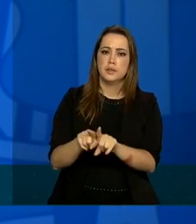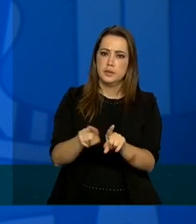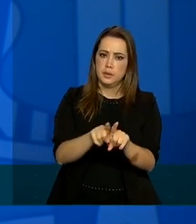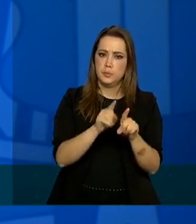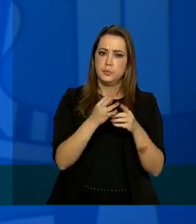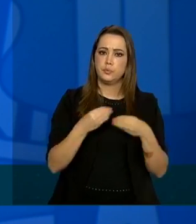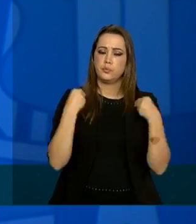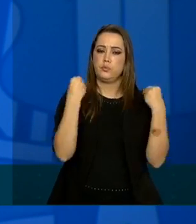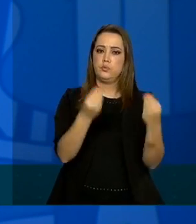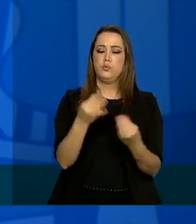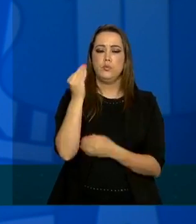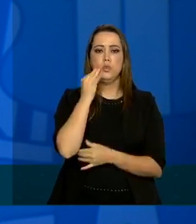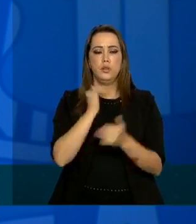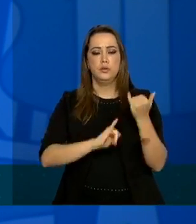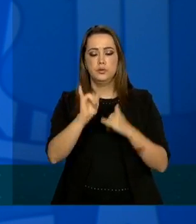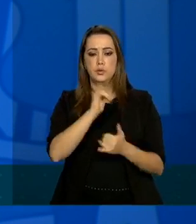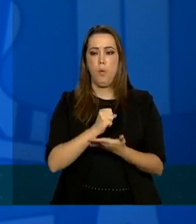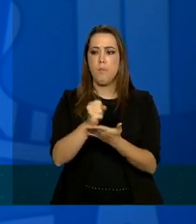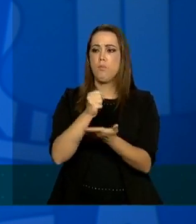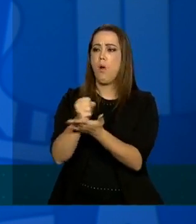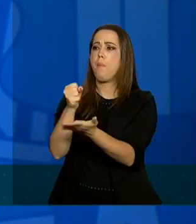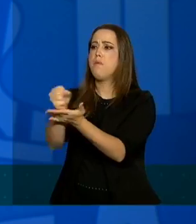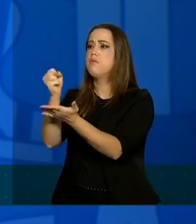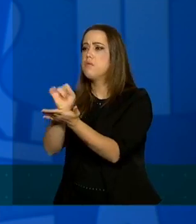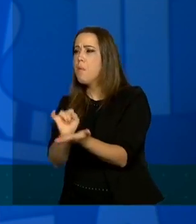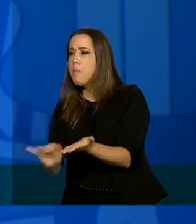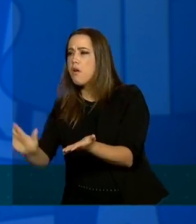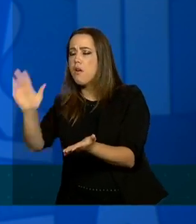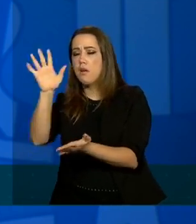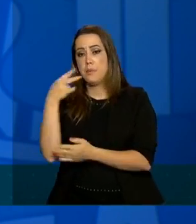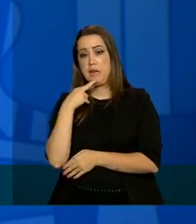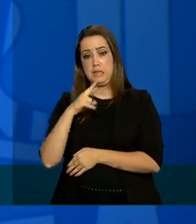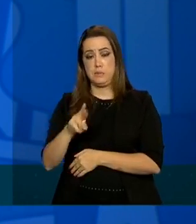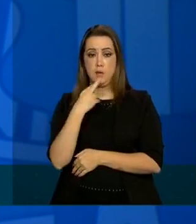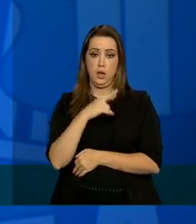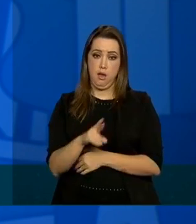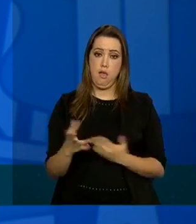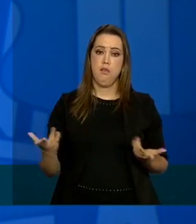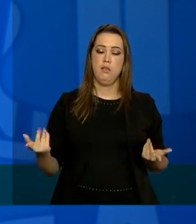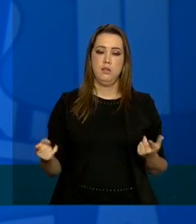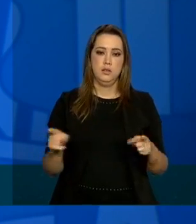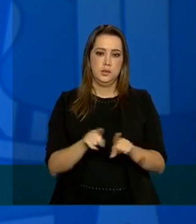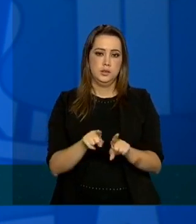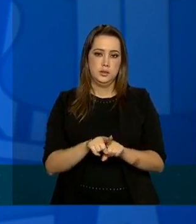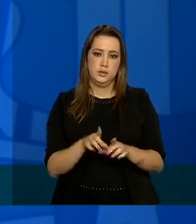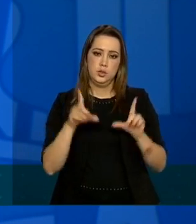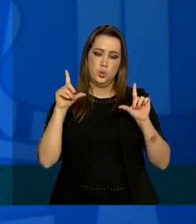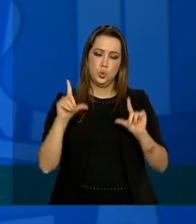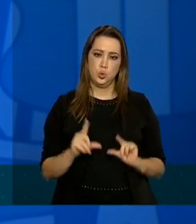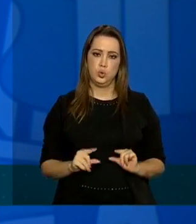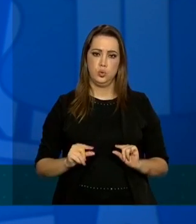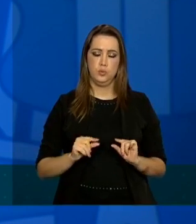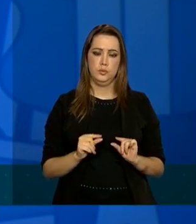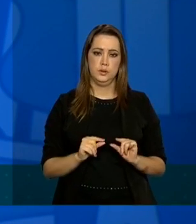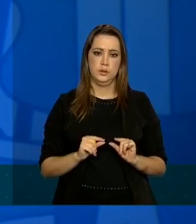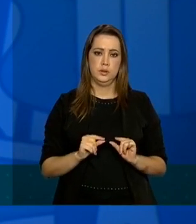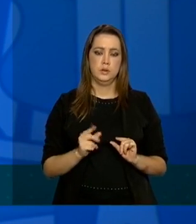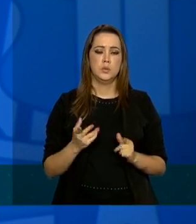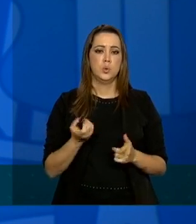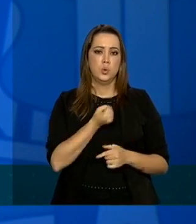laboratorial com testes justamente para tentar inclusive respondendo a sua segunda pergunta reduzir a